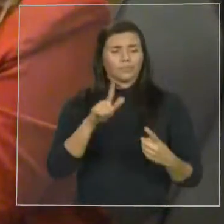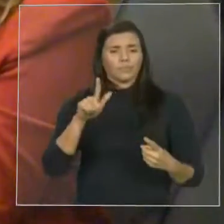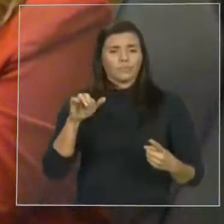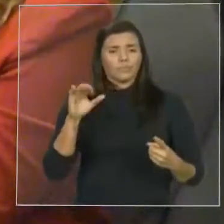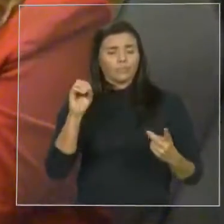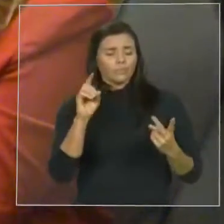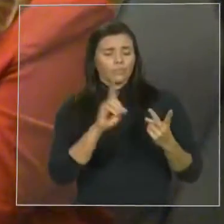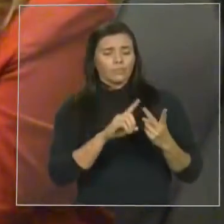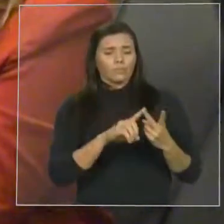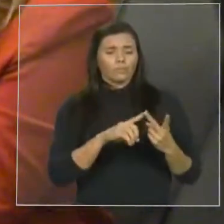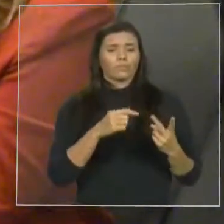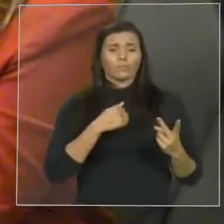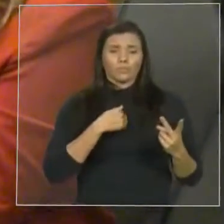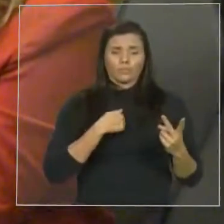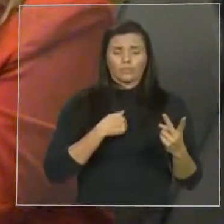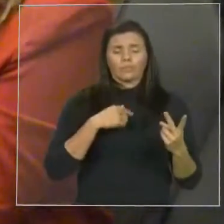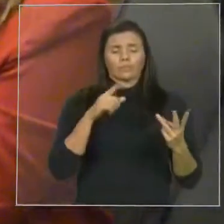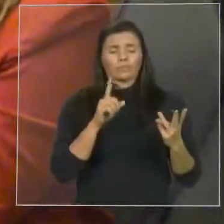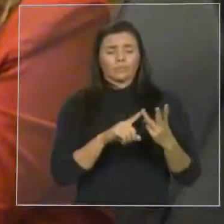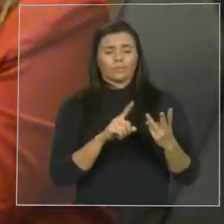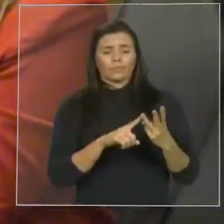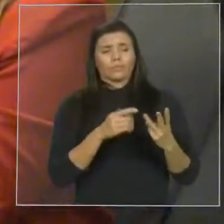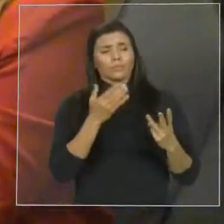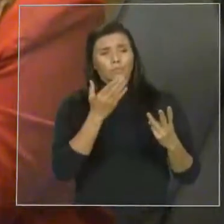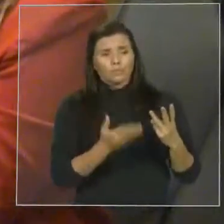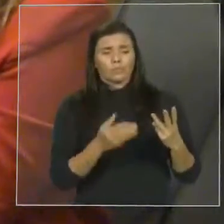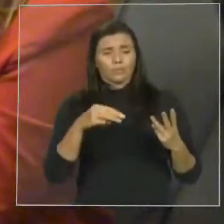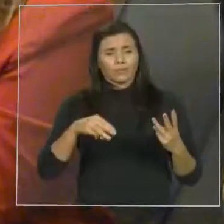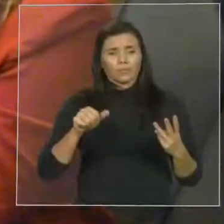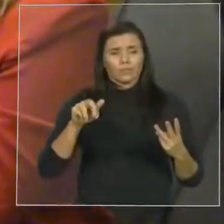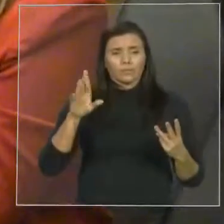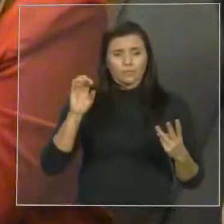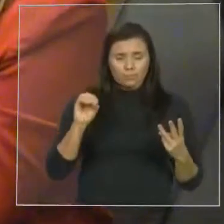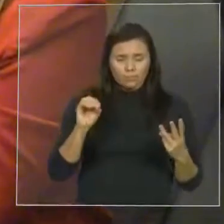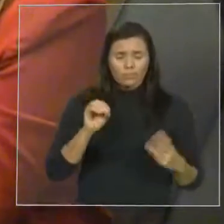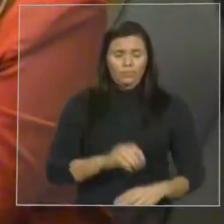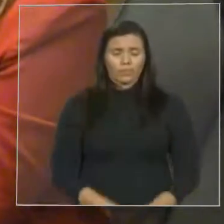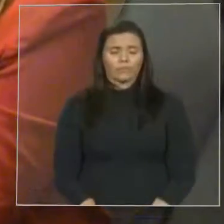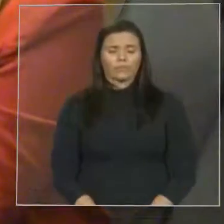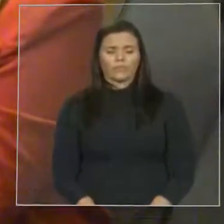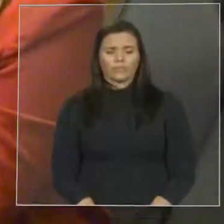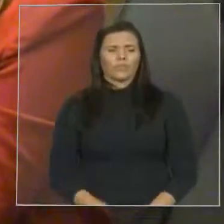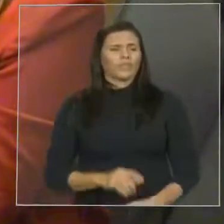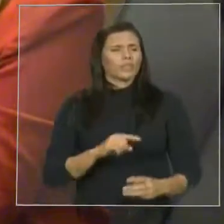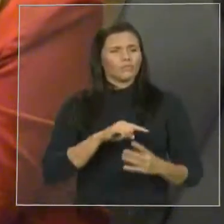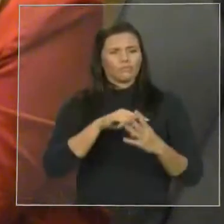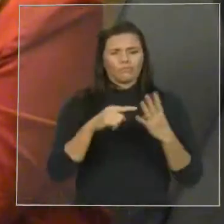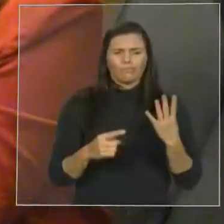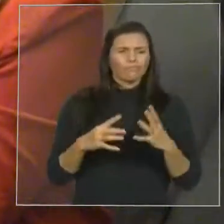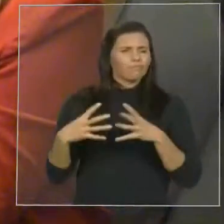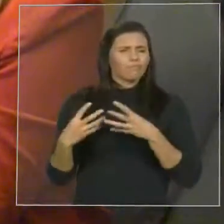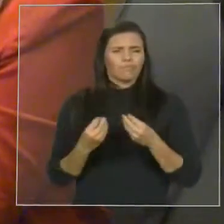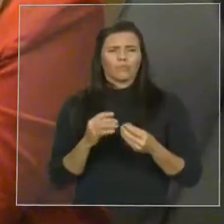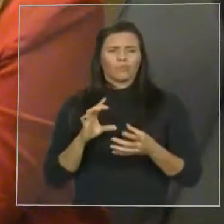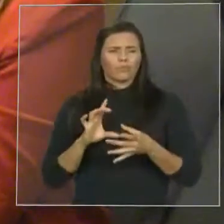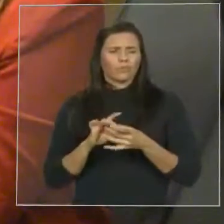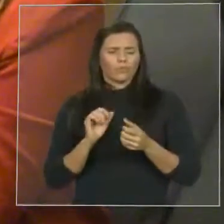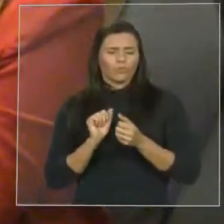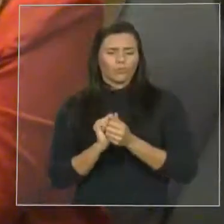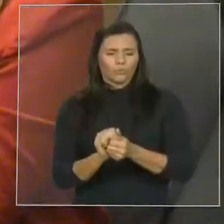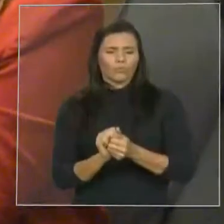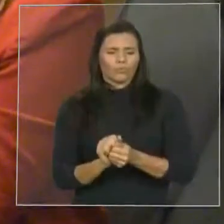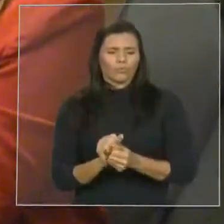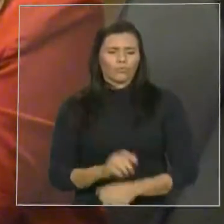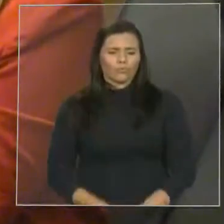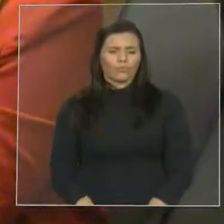da região, que aplaudimos de pé essa grande iniciativa do governador Flávio Dino, que, inclusive, o governador Flávio